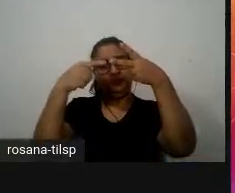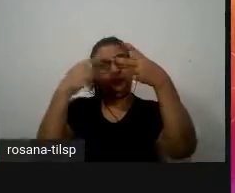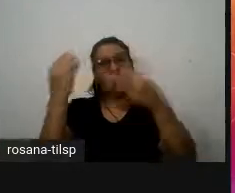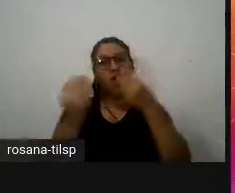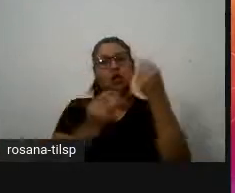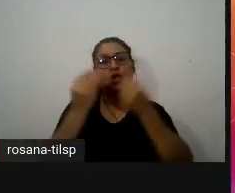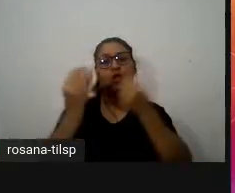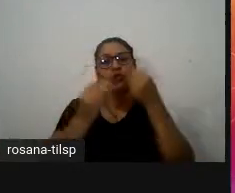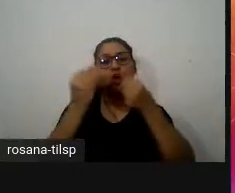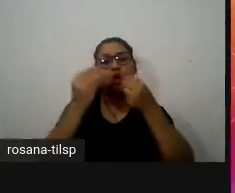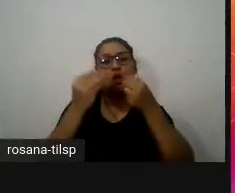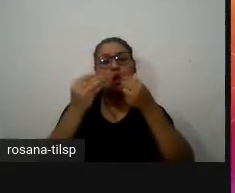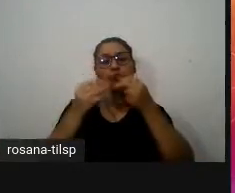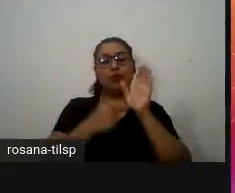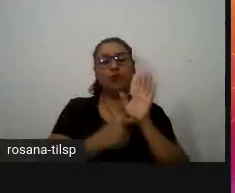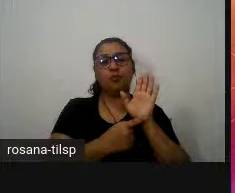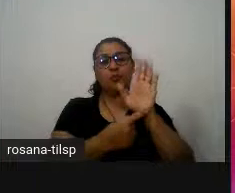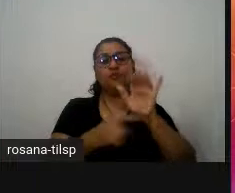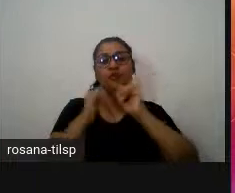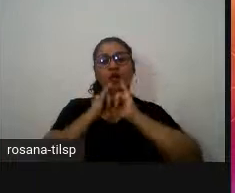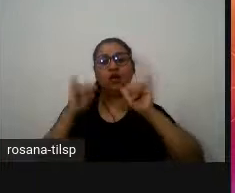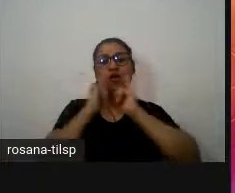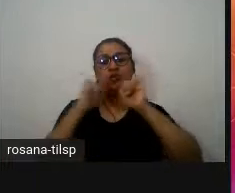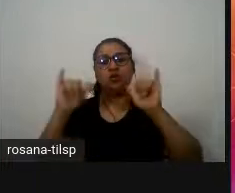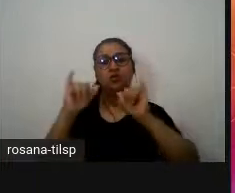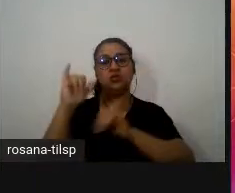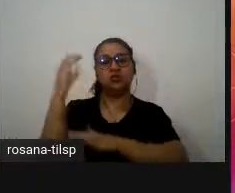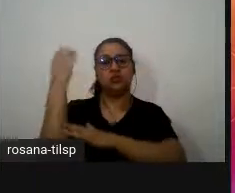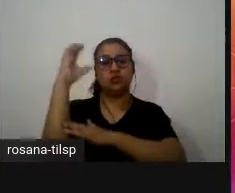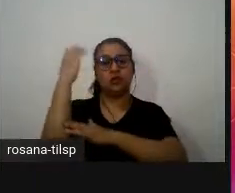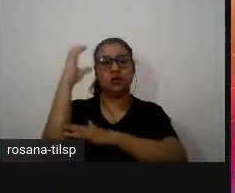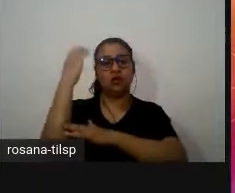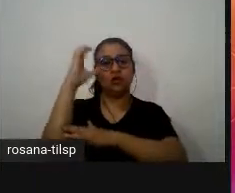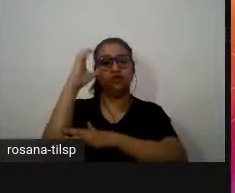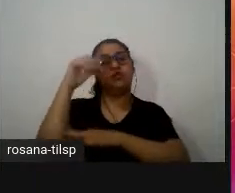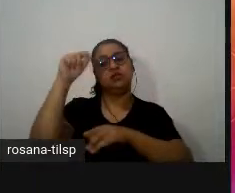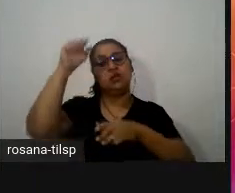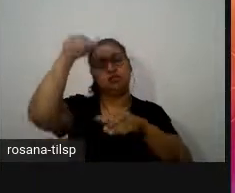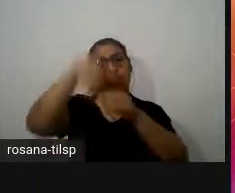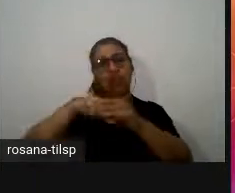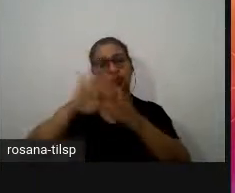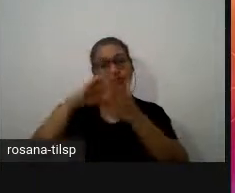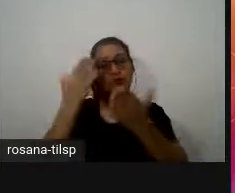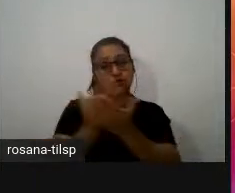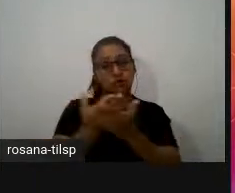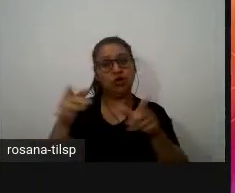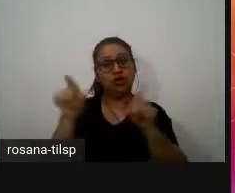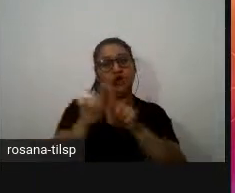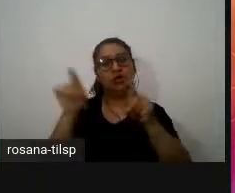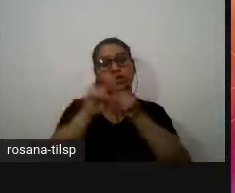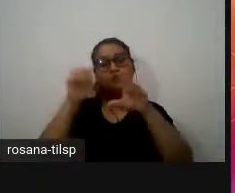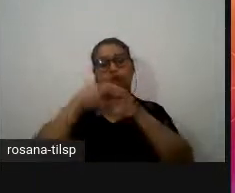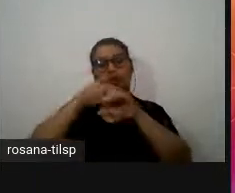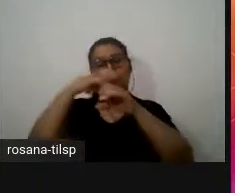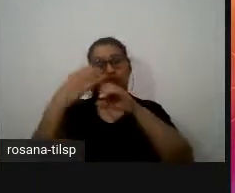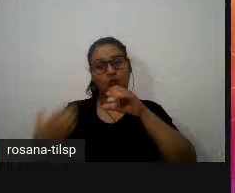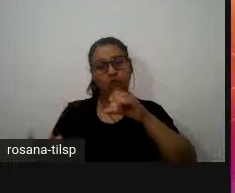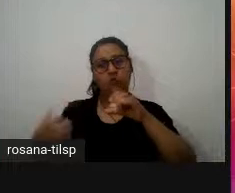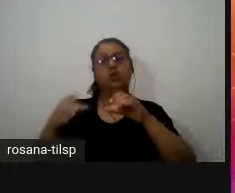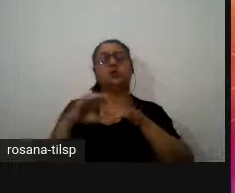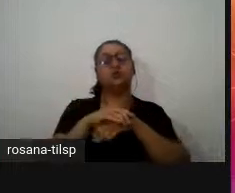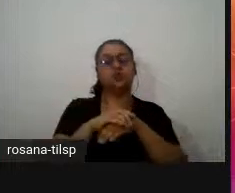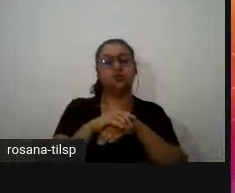no modo de promover a literacia científica na escola e num contexto específico que é de Portugal